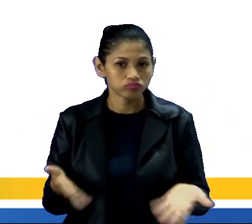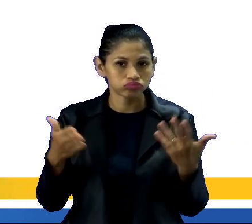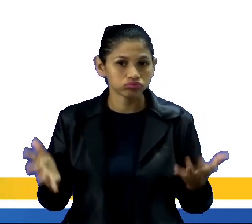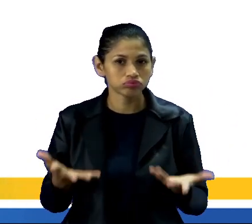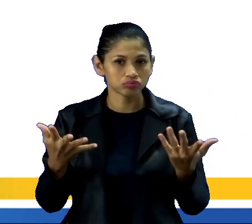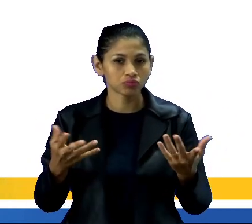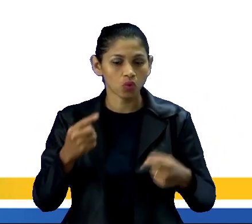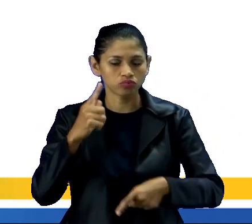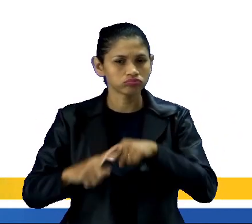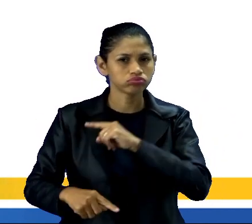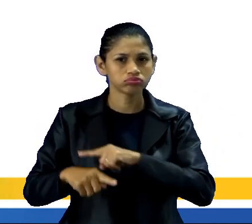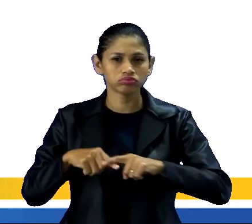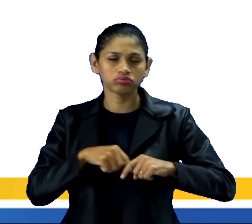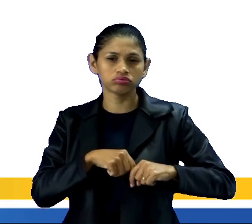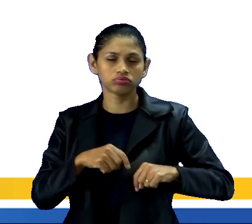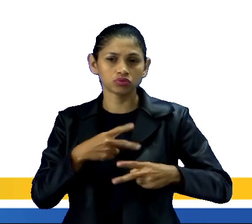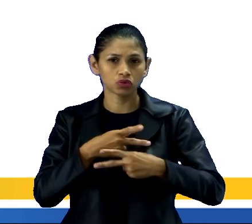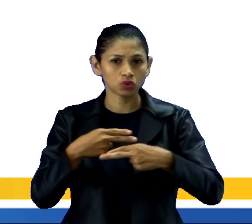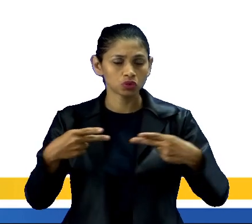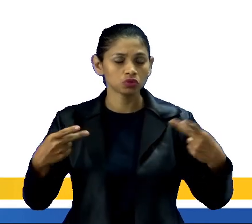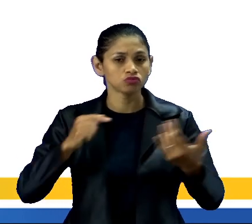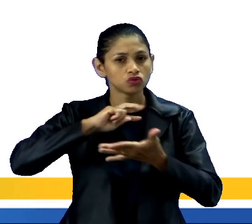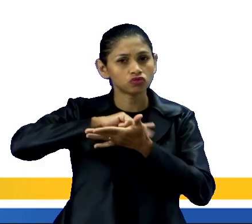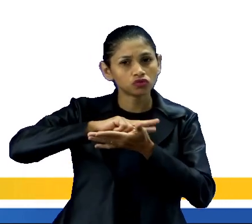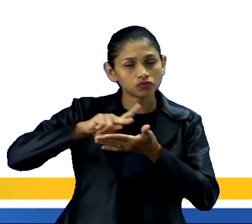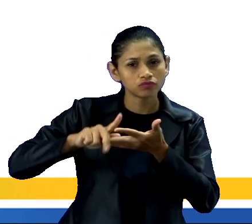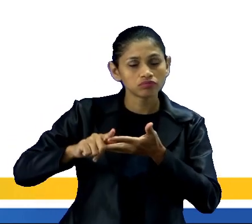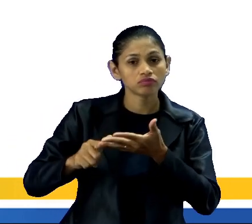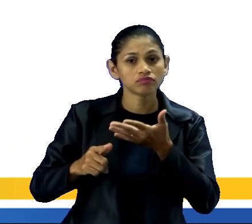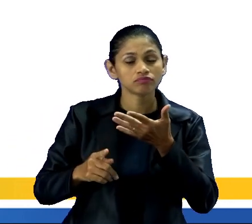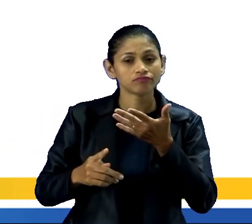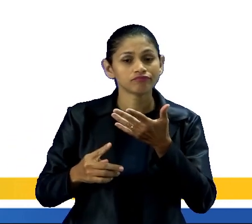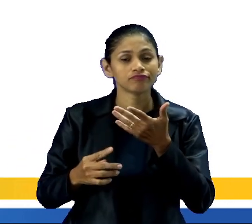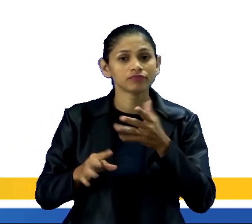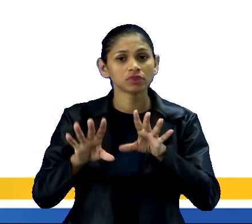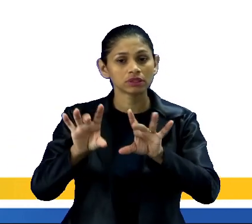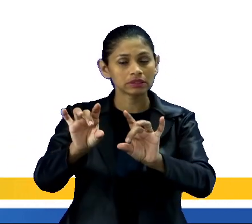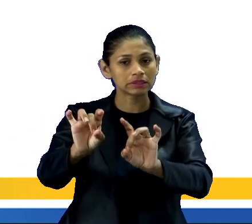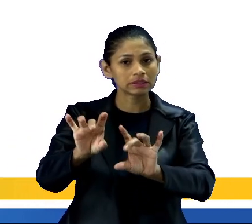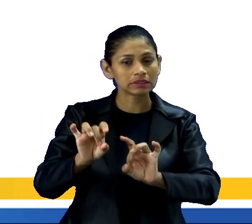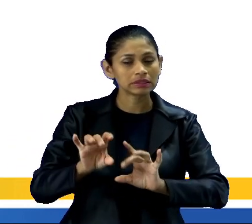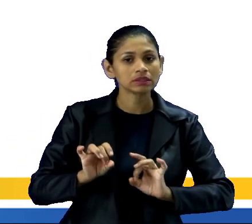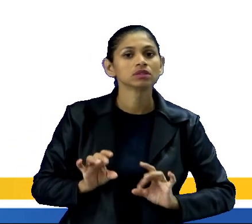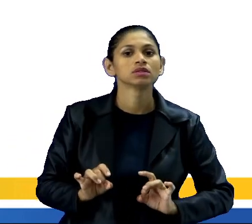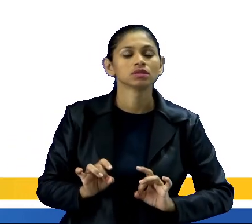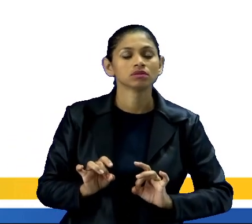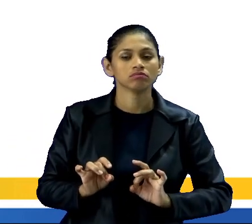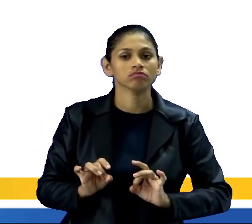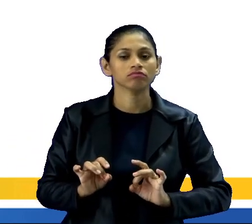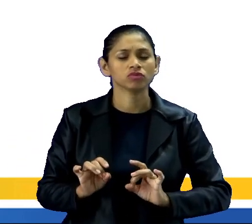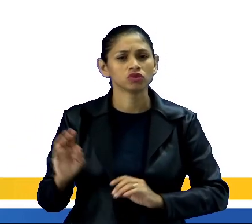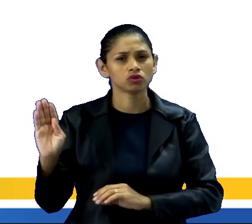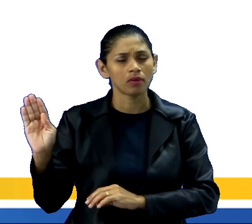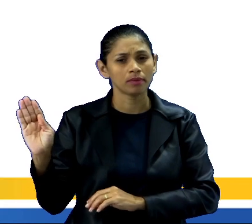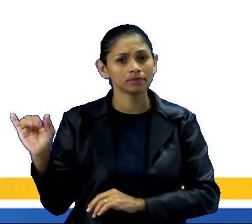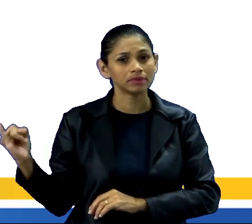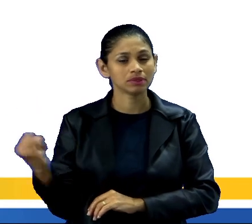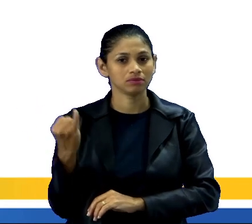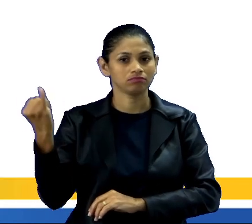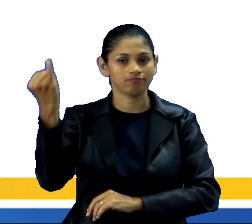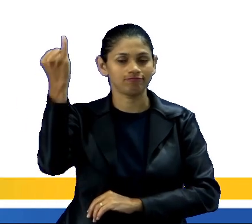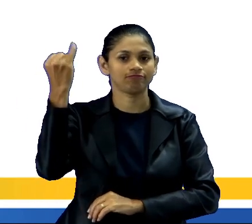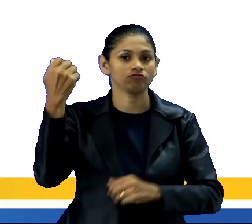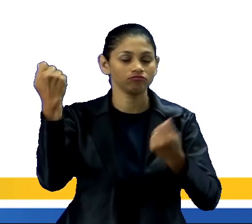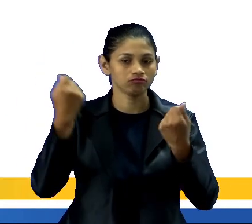instrumentalização das diferentes técnicas e meios técnicos que são essenciais para as atividades